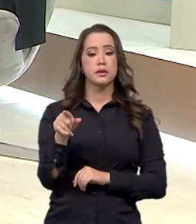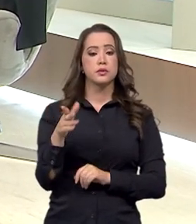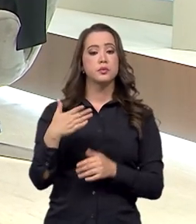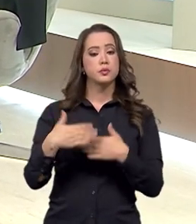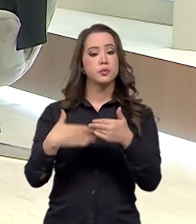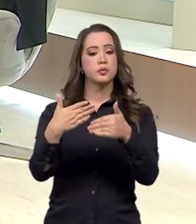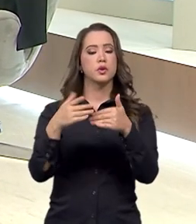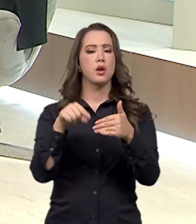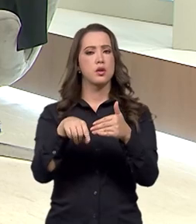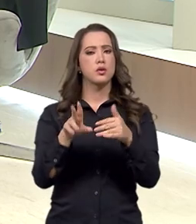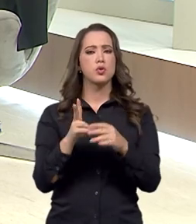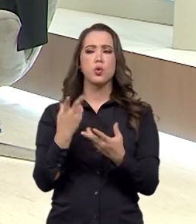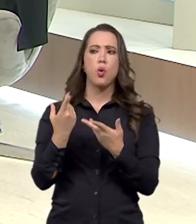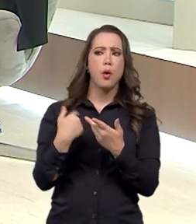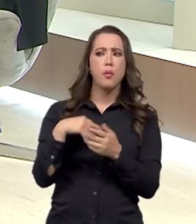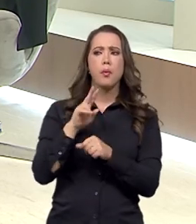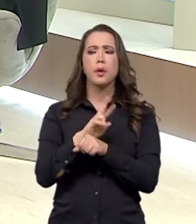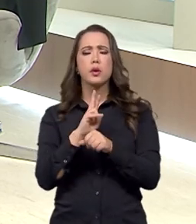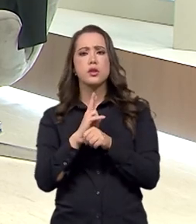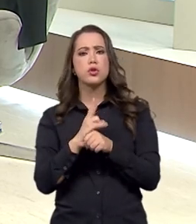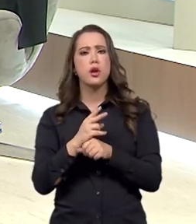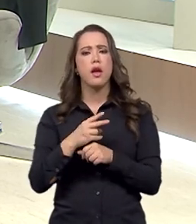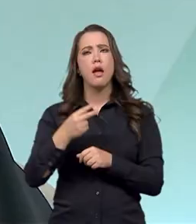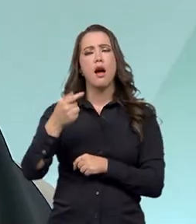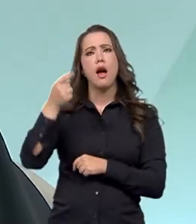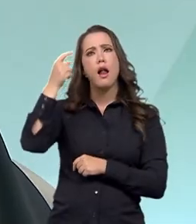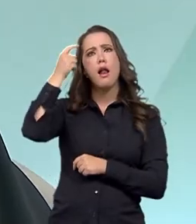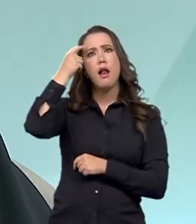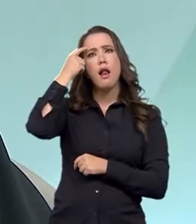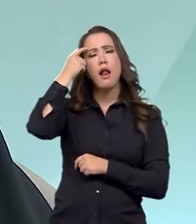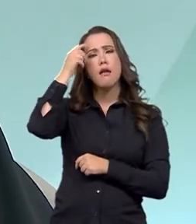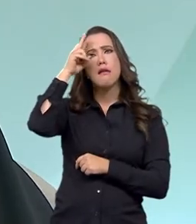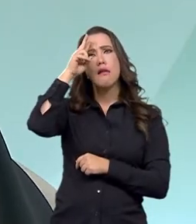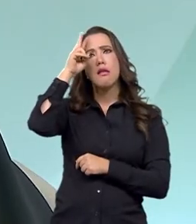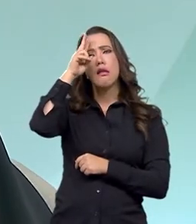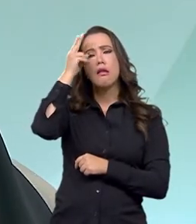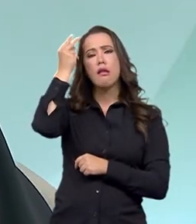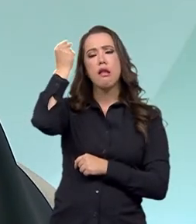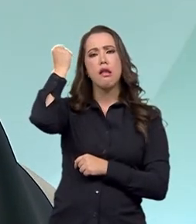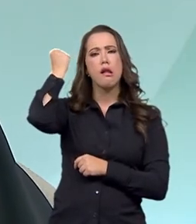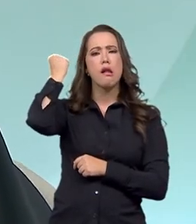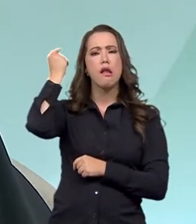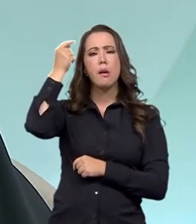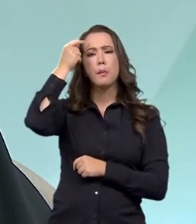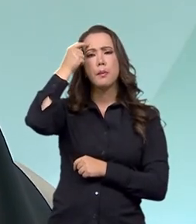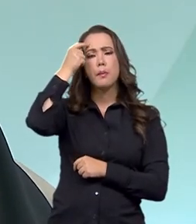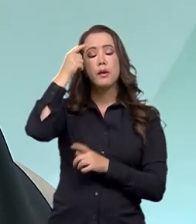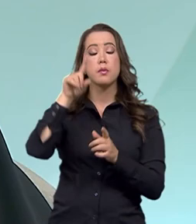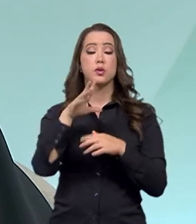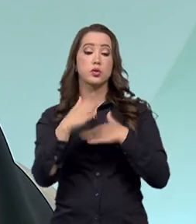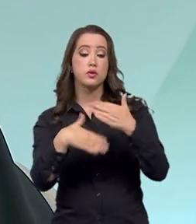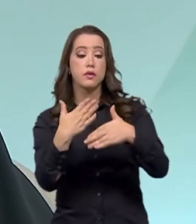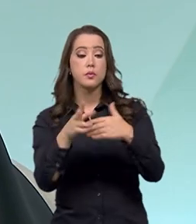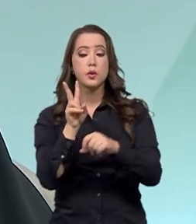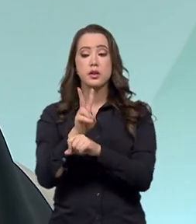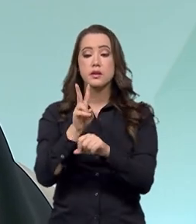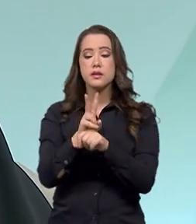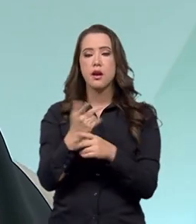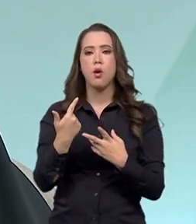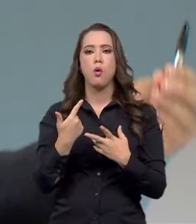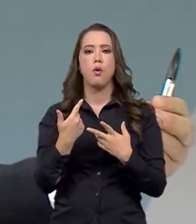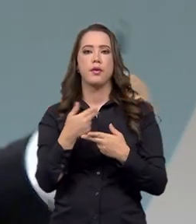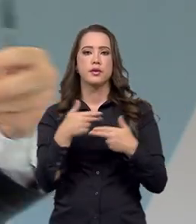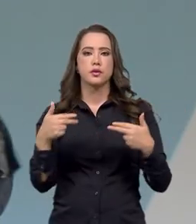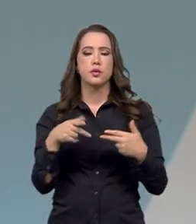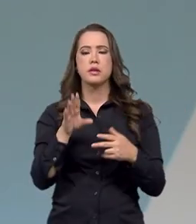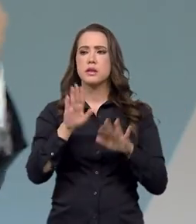manutenção da memória coletiva do povo brasileiro. Então, quando você desenvolve esse trabalho de preservação do patrimônio histórico, seja